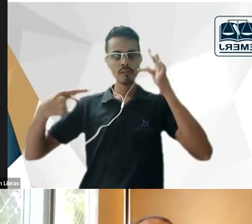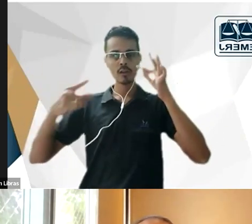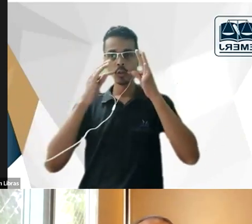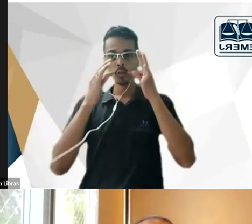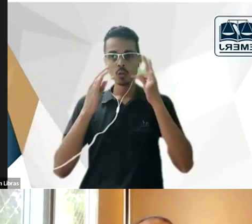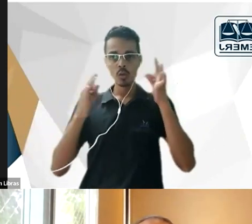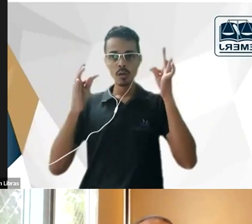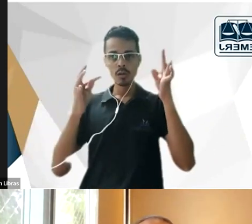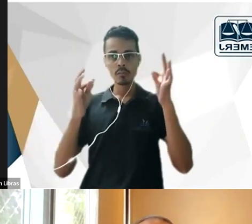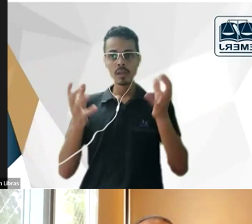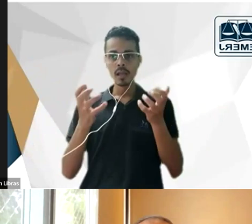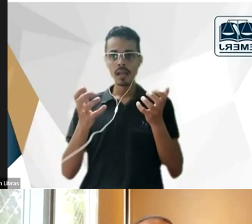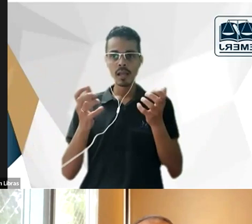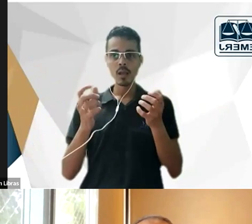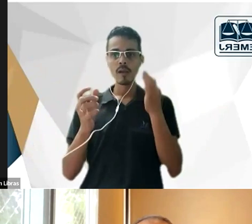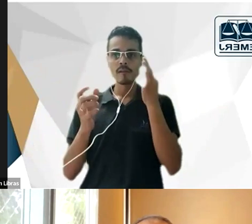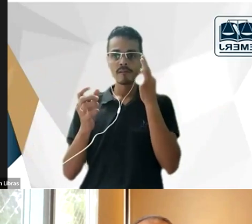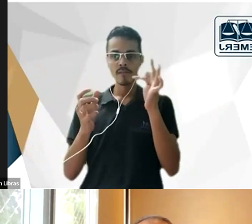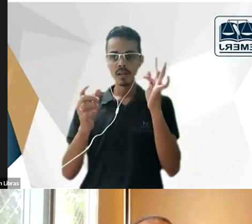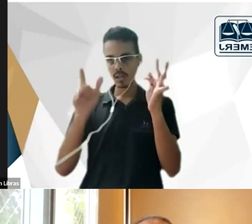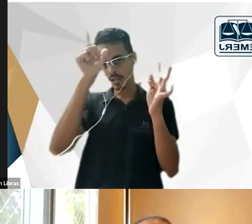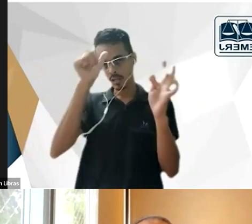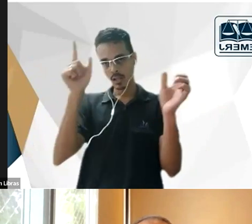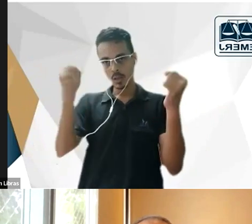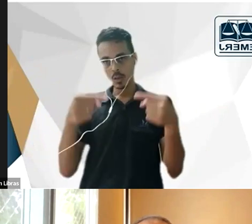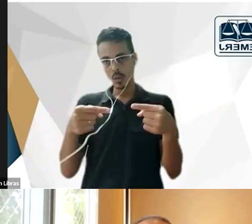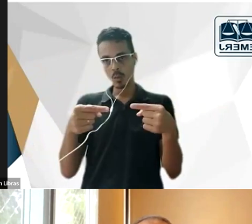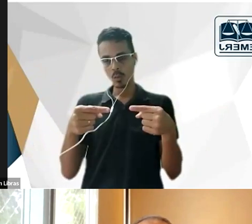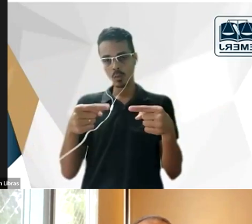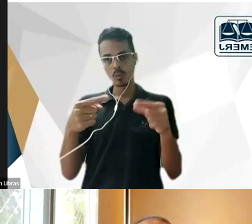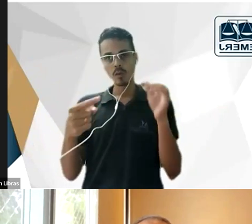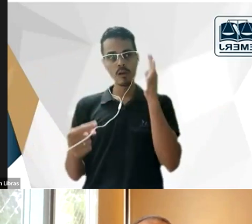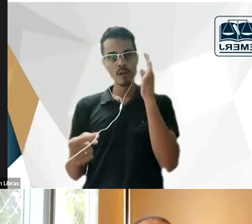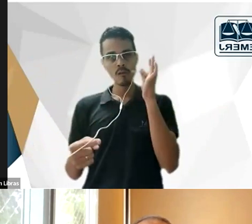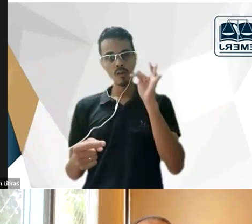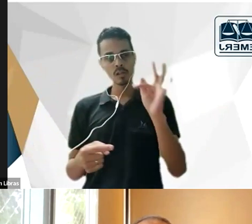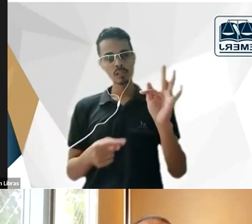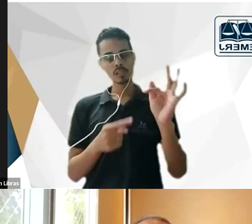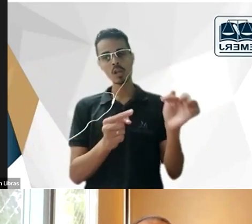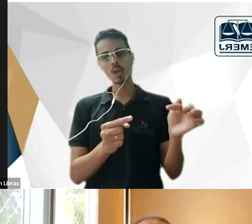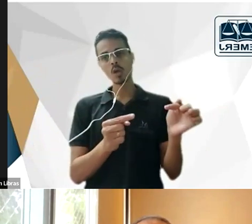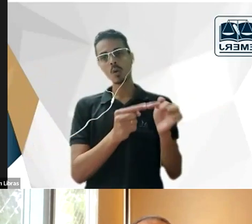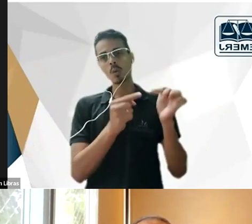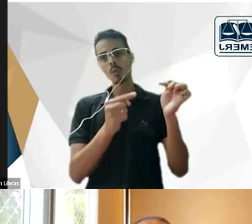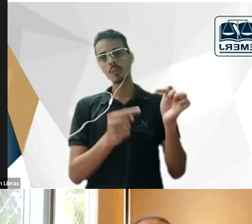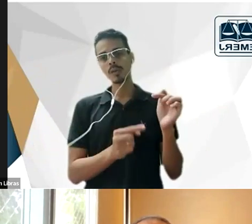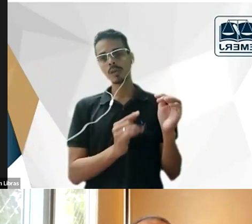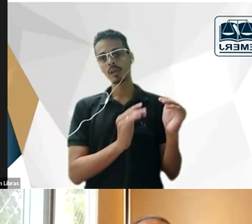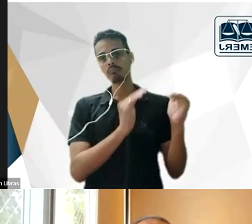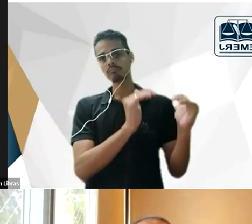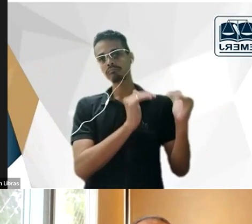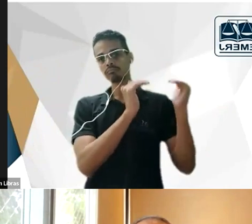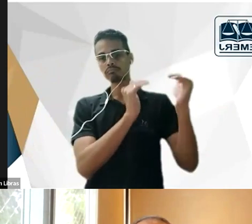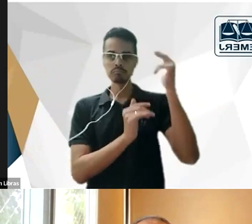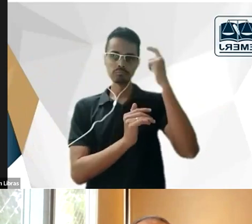alemães contra os franceses que ele associa à elite intelectual brasileira que só se cartava com os intelectuais